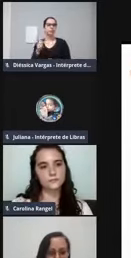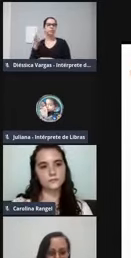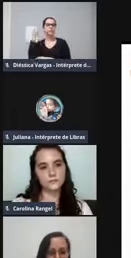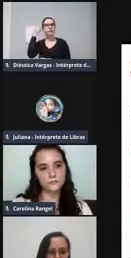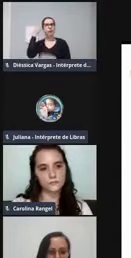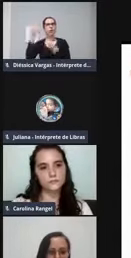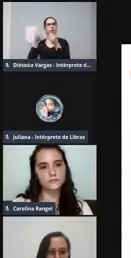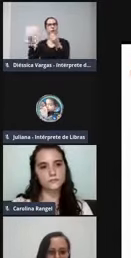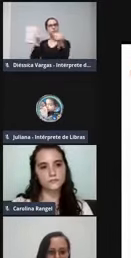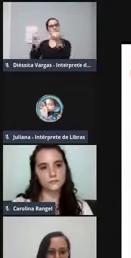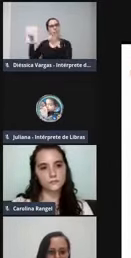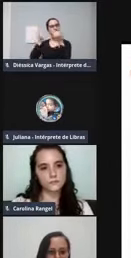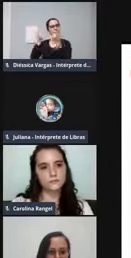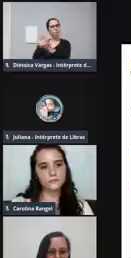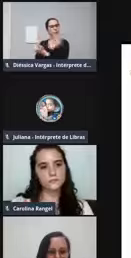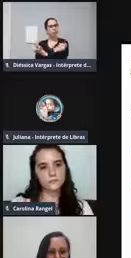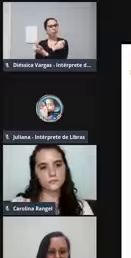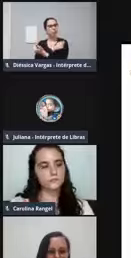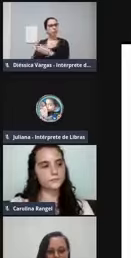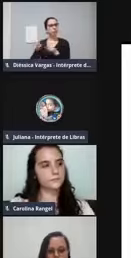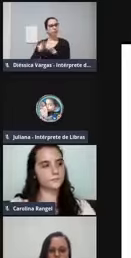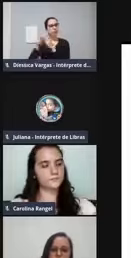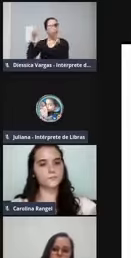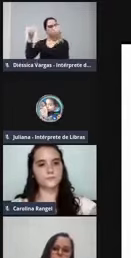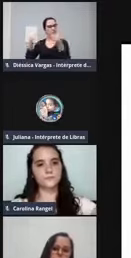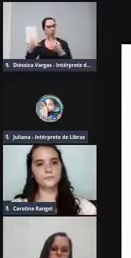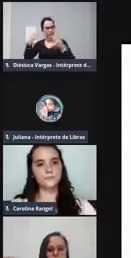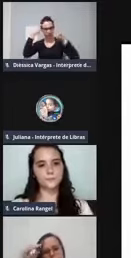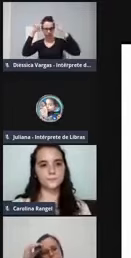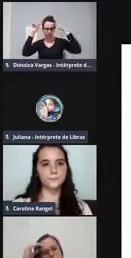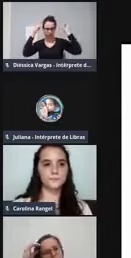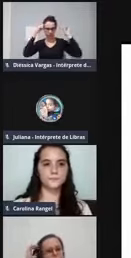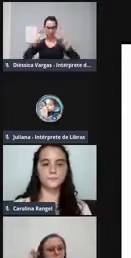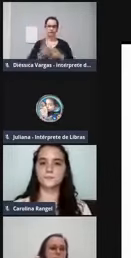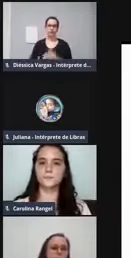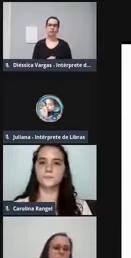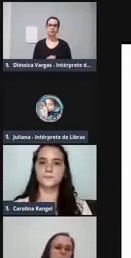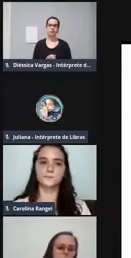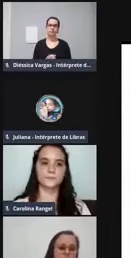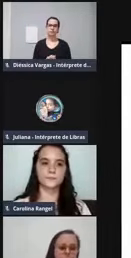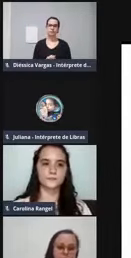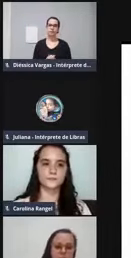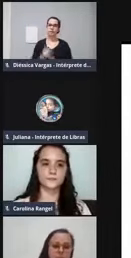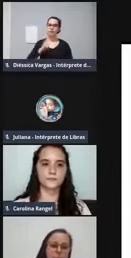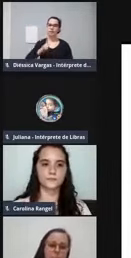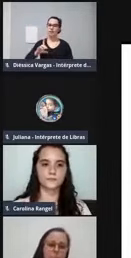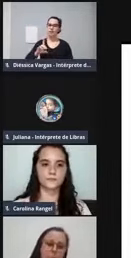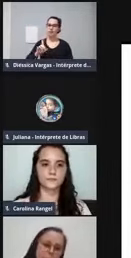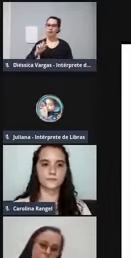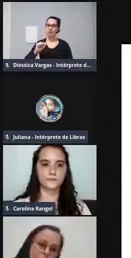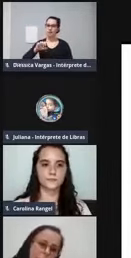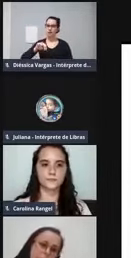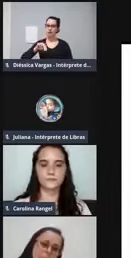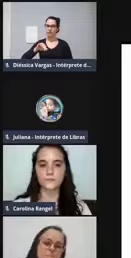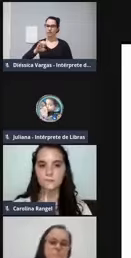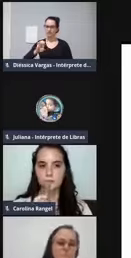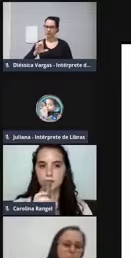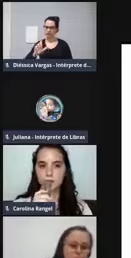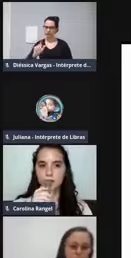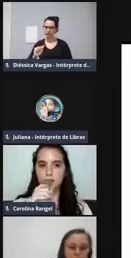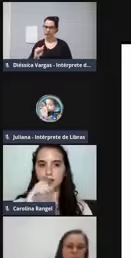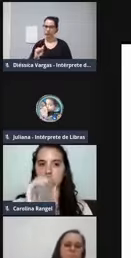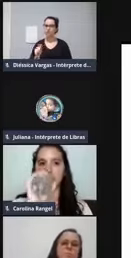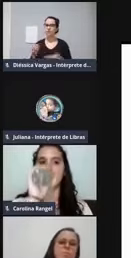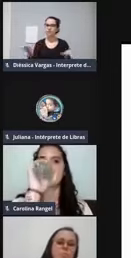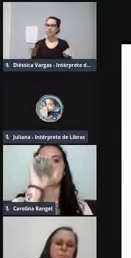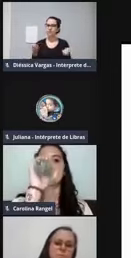científicas para o aluno desmistificando alguma dessas ideias. Então, a professora Daniela, né, vai falar um pouquinho sobre